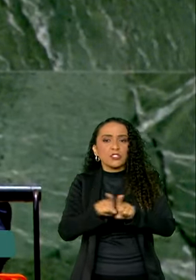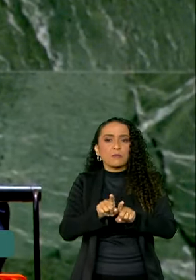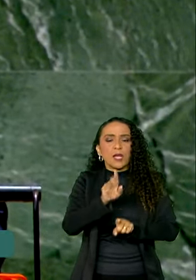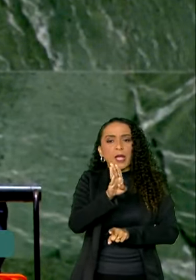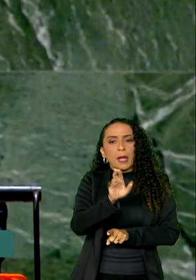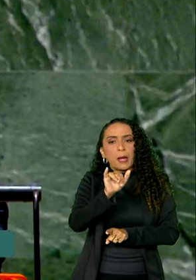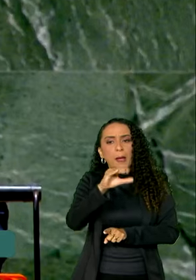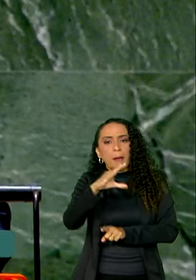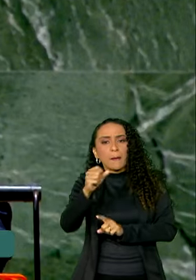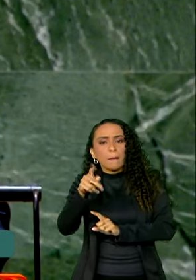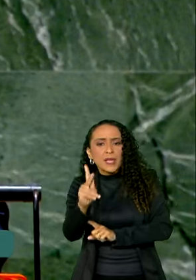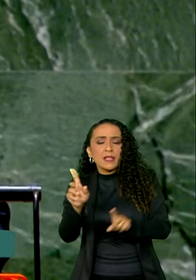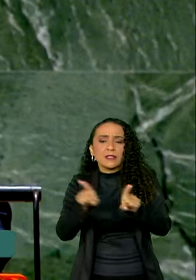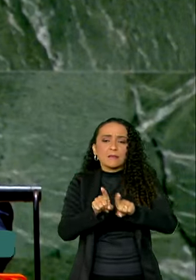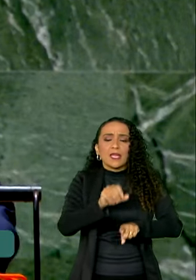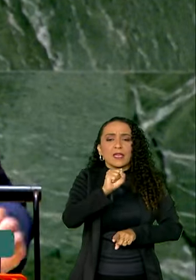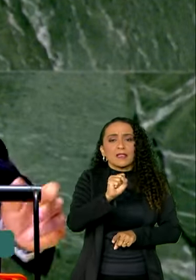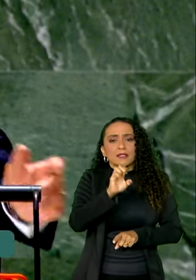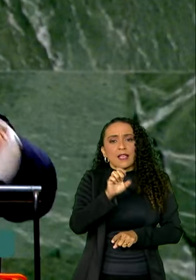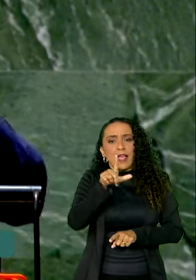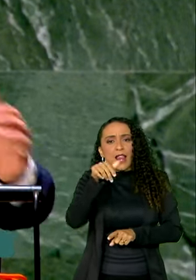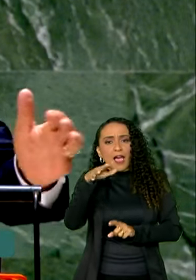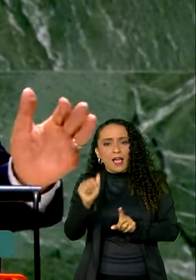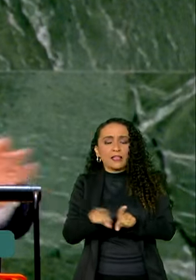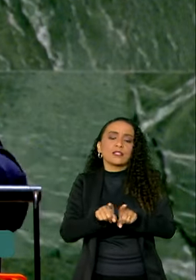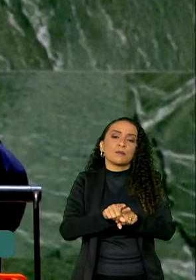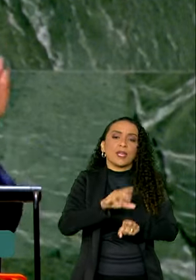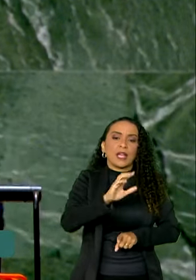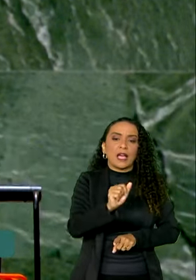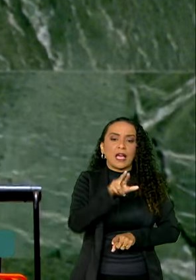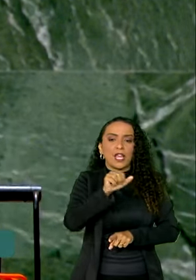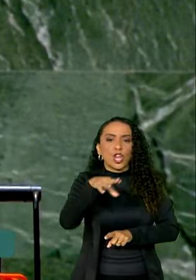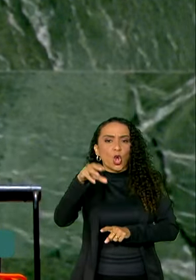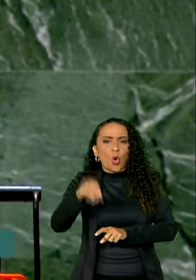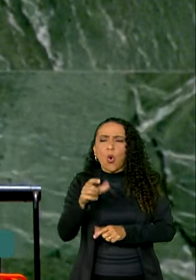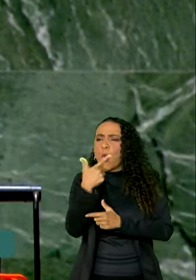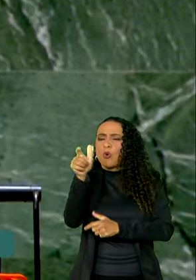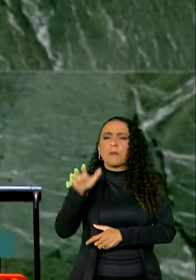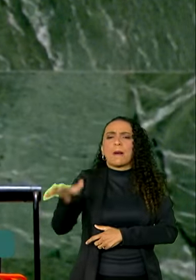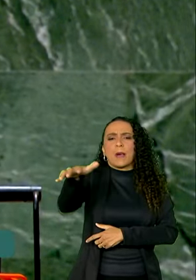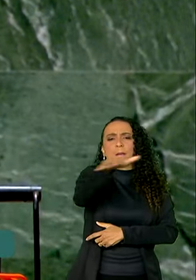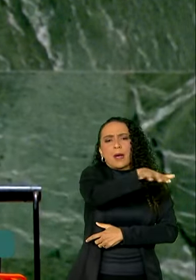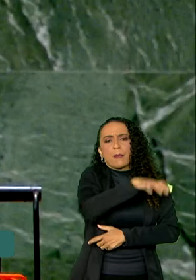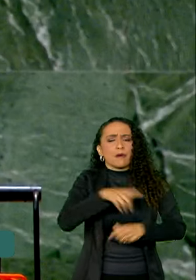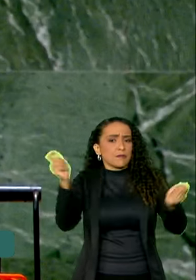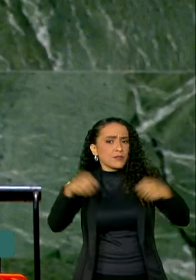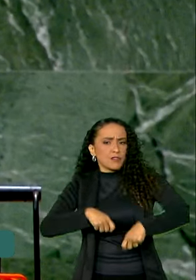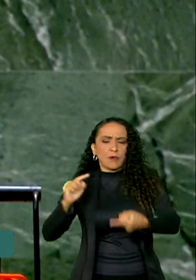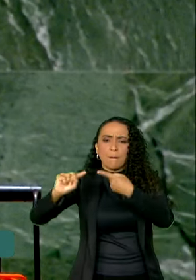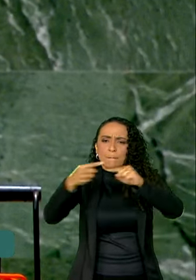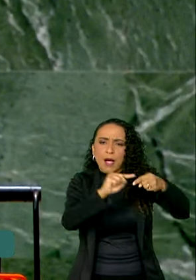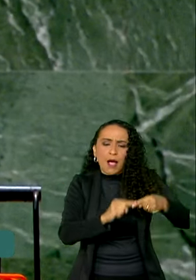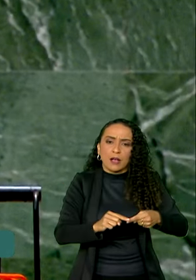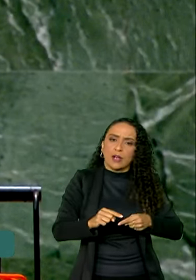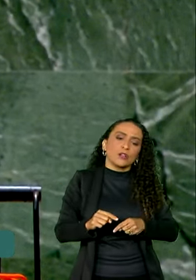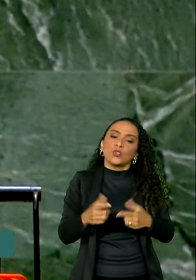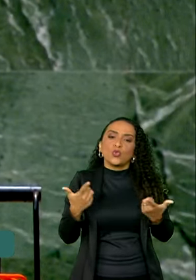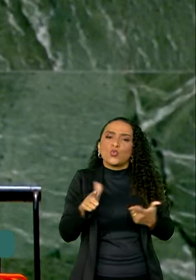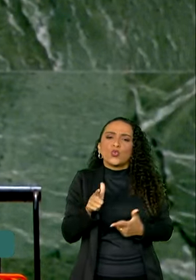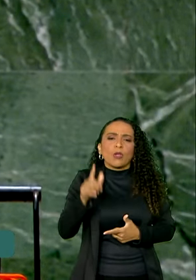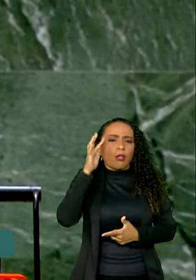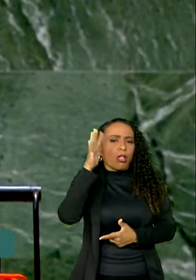BRICS, na CELAC, no CARICOM e tantos outros espaços que existem para discutir. Não tem ilusões